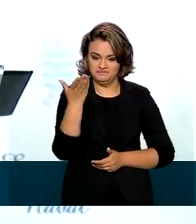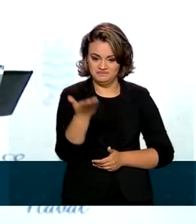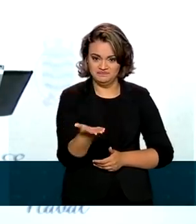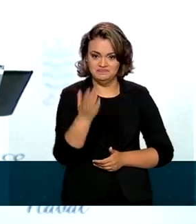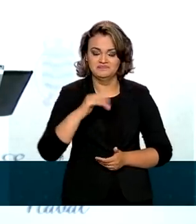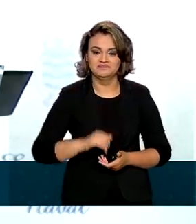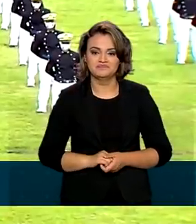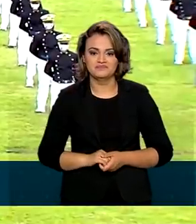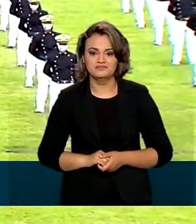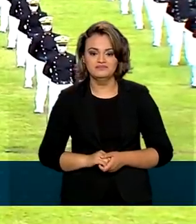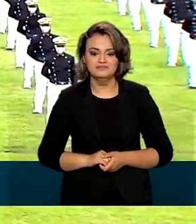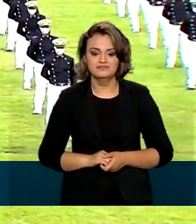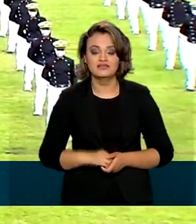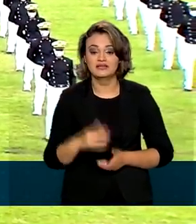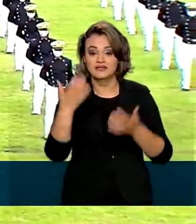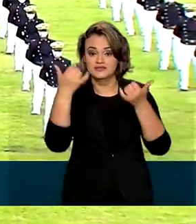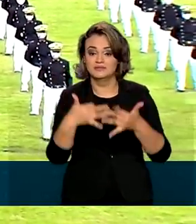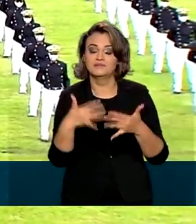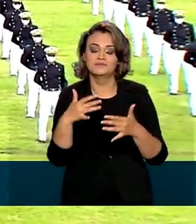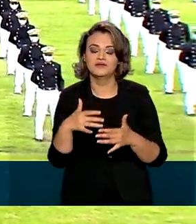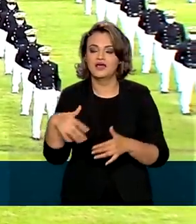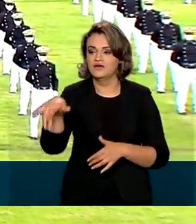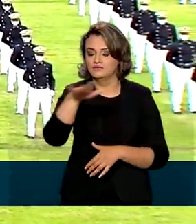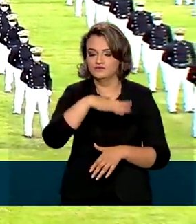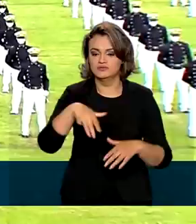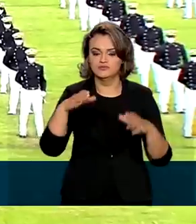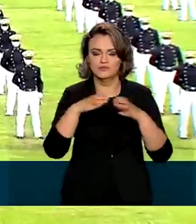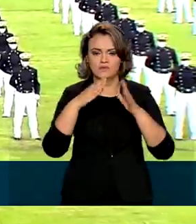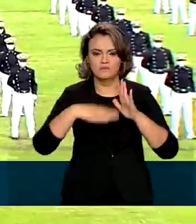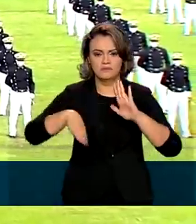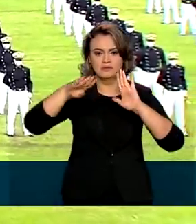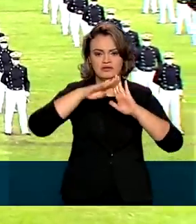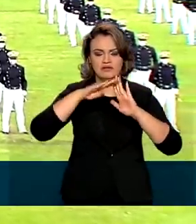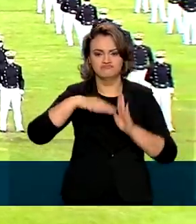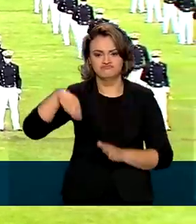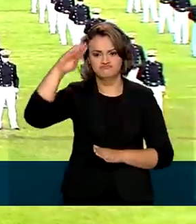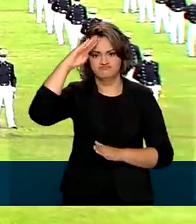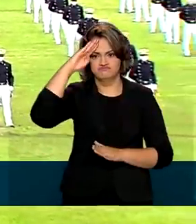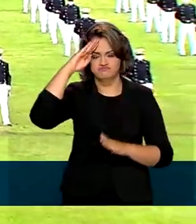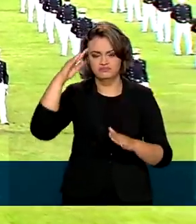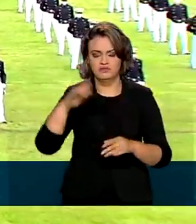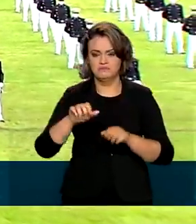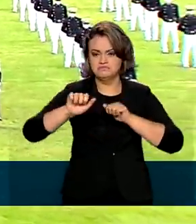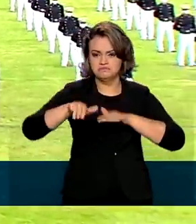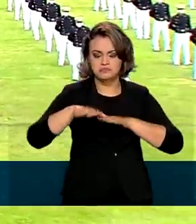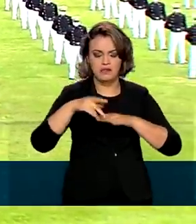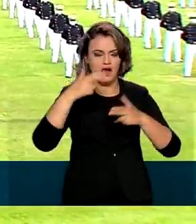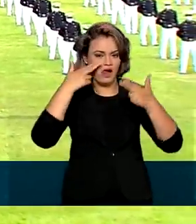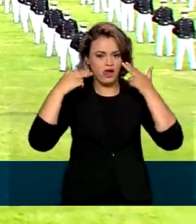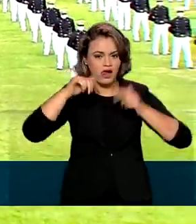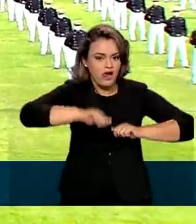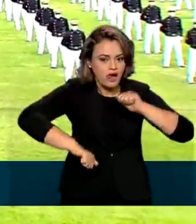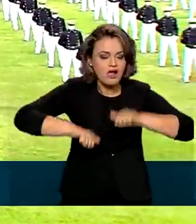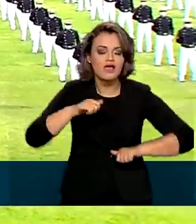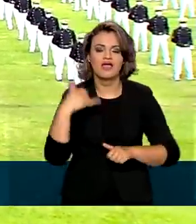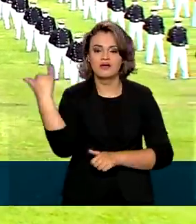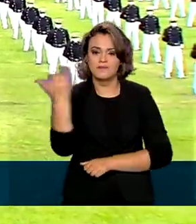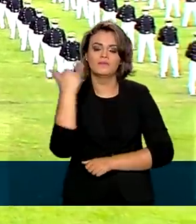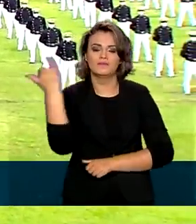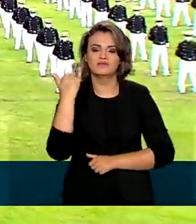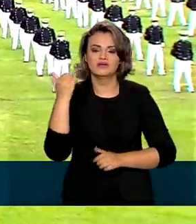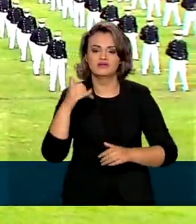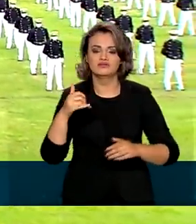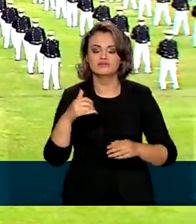general Braga Neto. Os militares da nossa Marinha, do nosso Exército e da nossa Força Aérea são indispensáveis para o progresso,